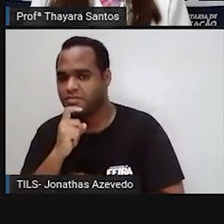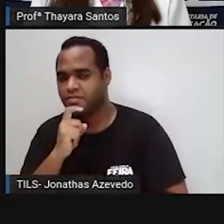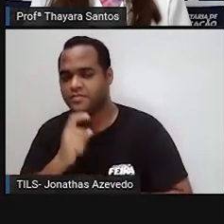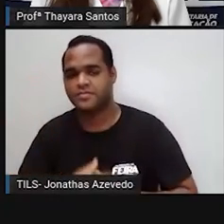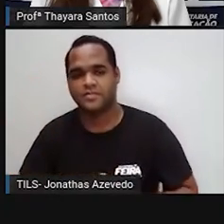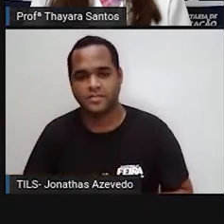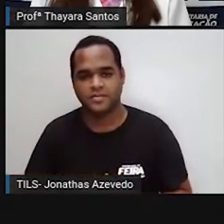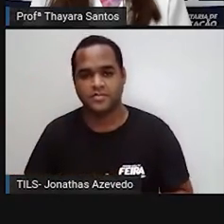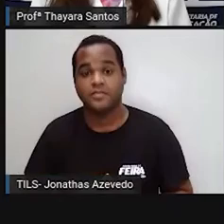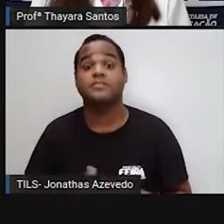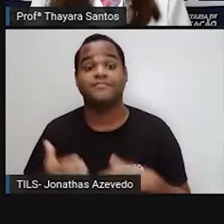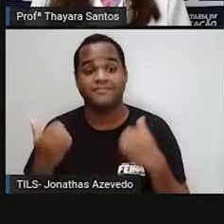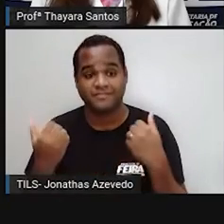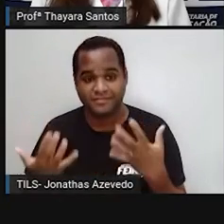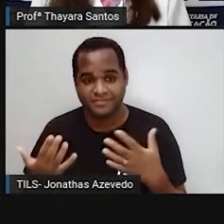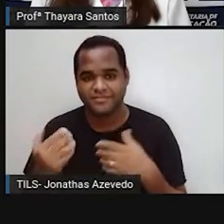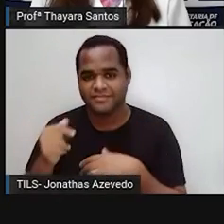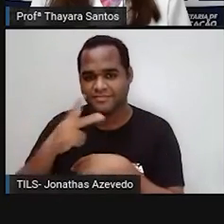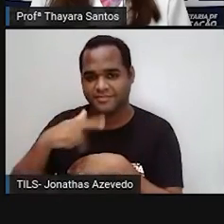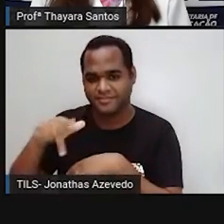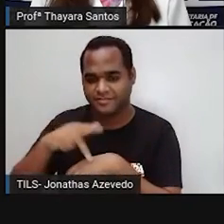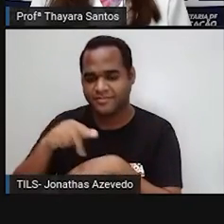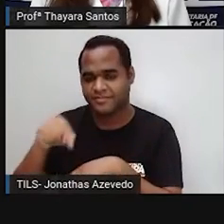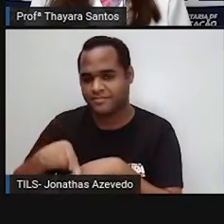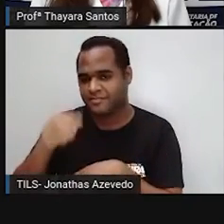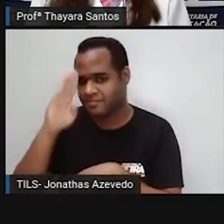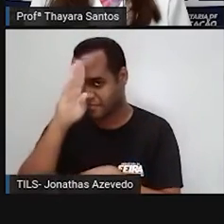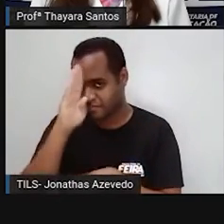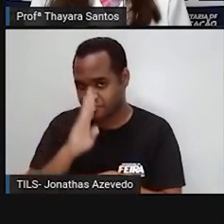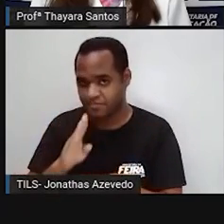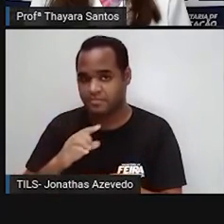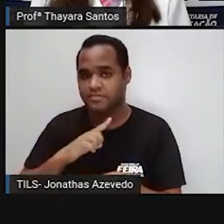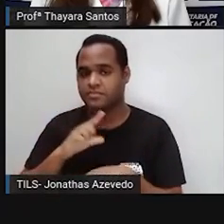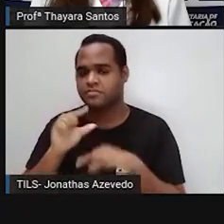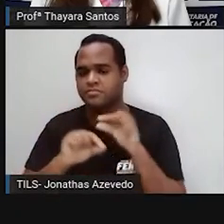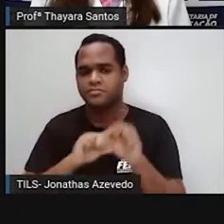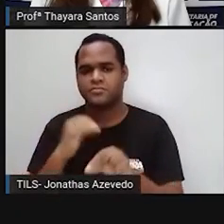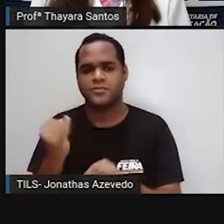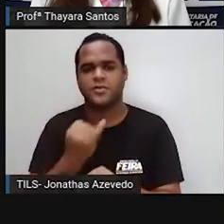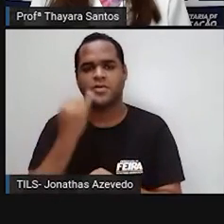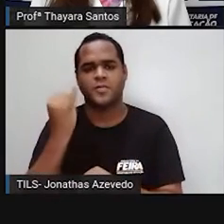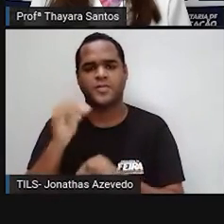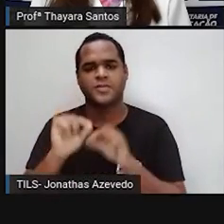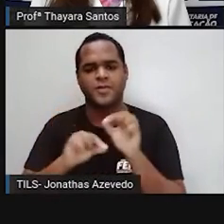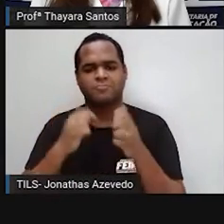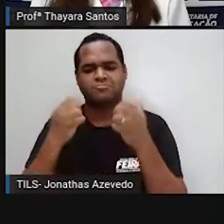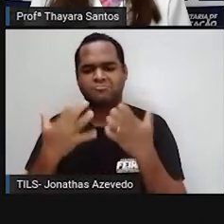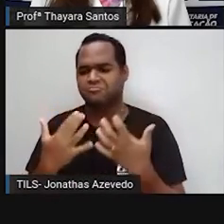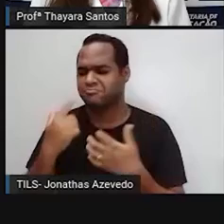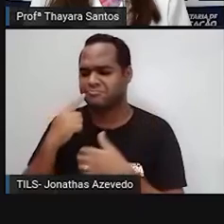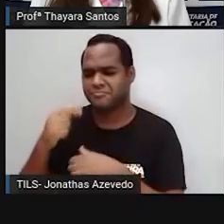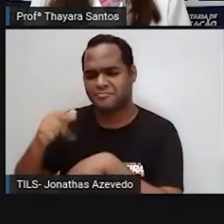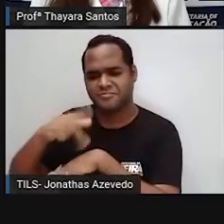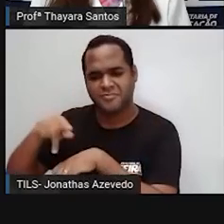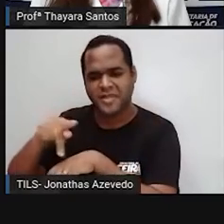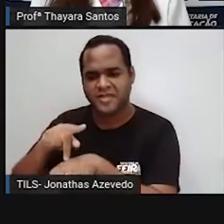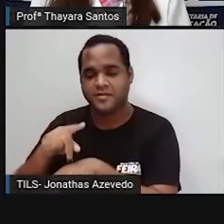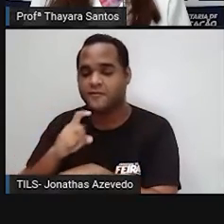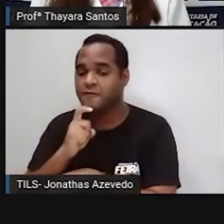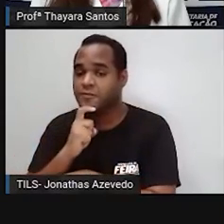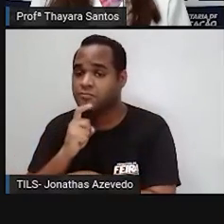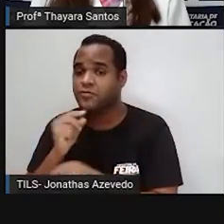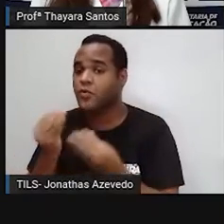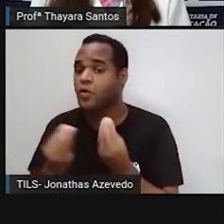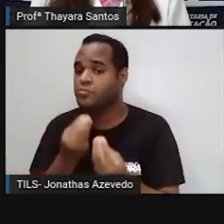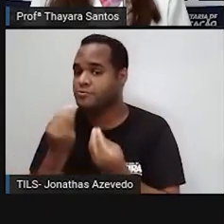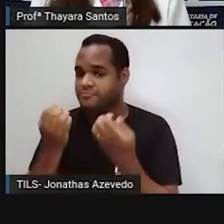pesquisador de um país tropical como o Brasil, qual a importância de estar fazendo pesquisa lá na Antártica? A Antártica é o